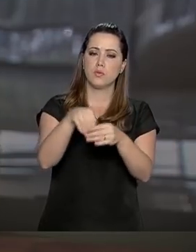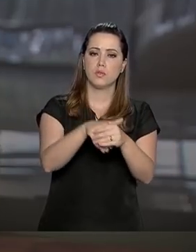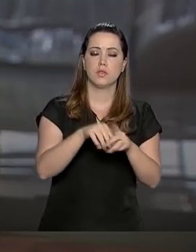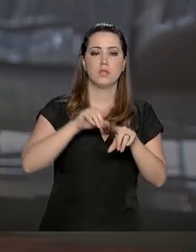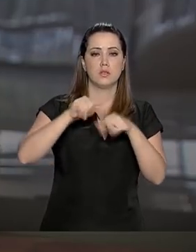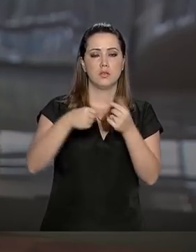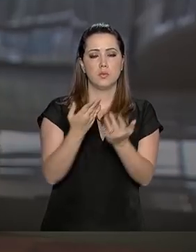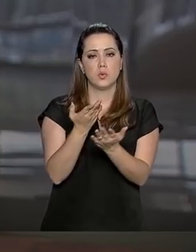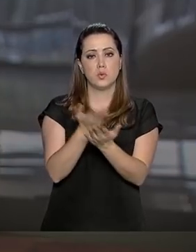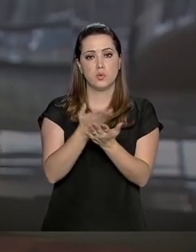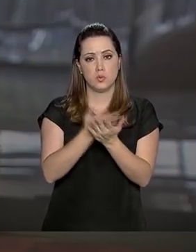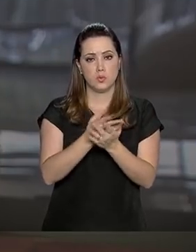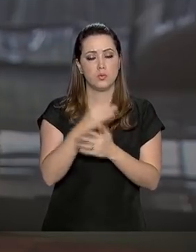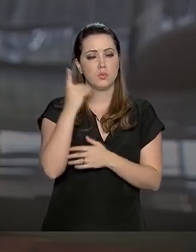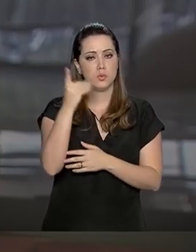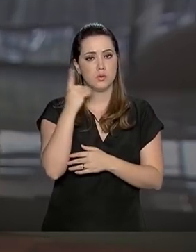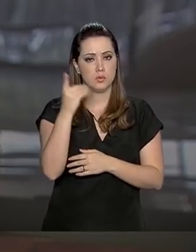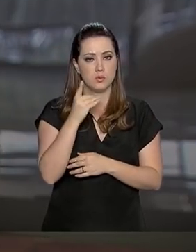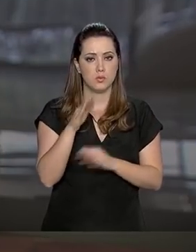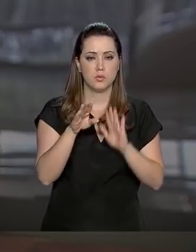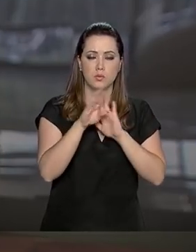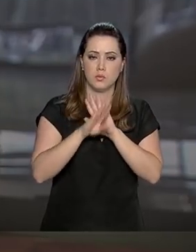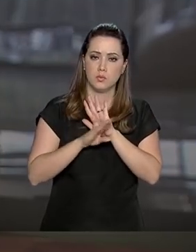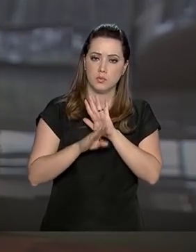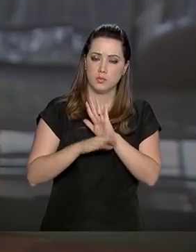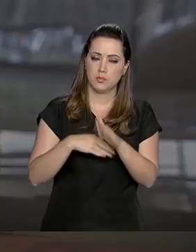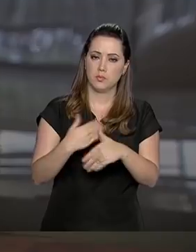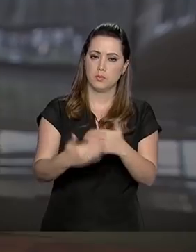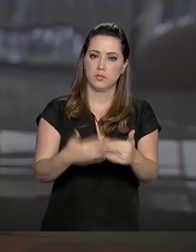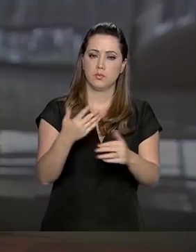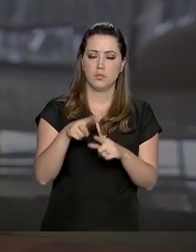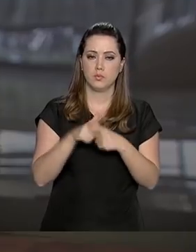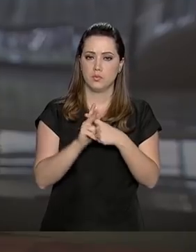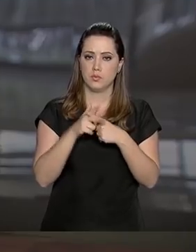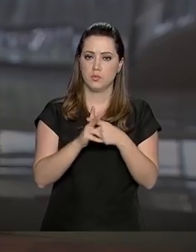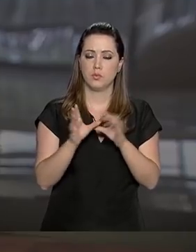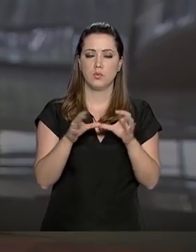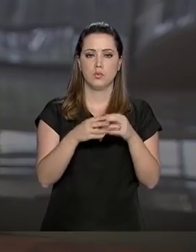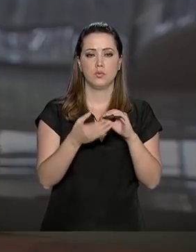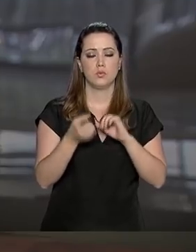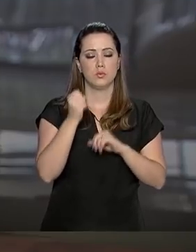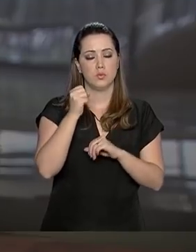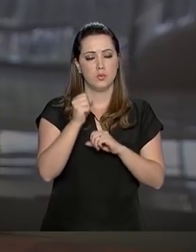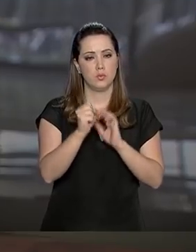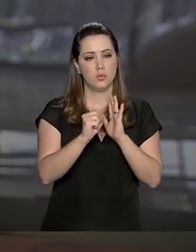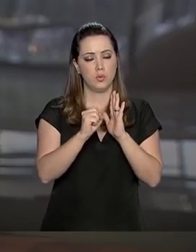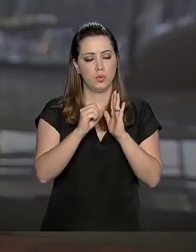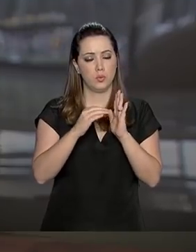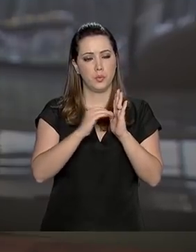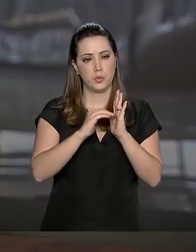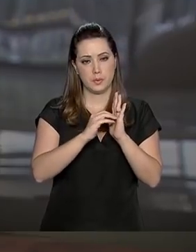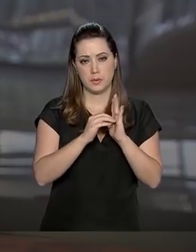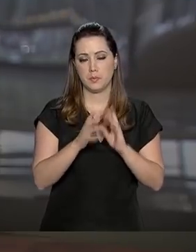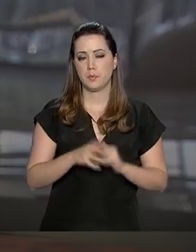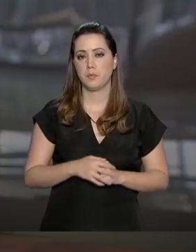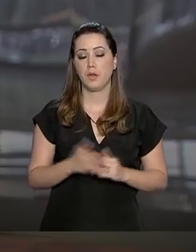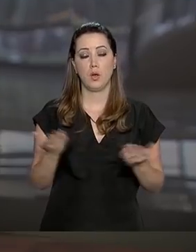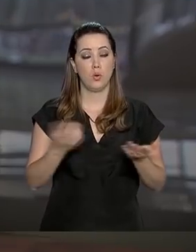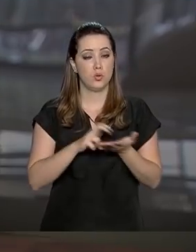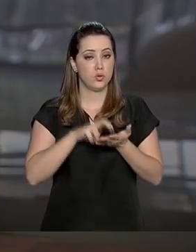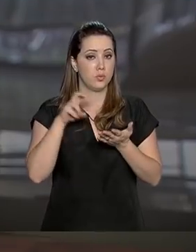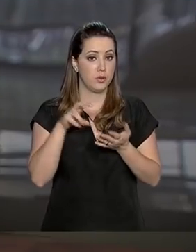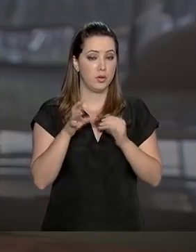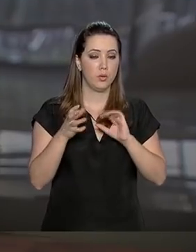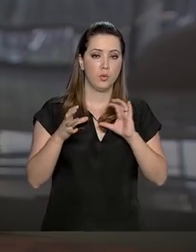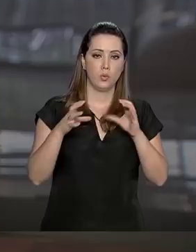análise pelos deputados, os projetos seguem para a revisão do Senado Federal. Bom, e pela manhã, o pacote de